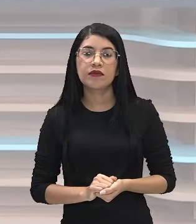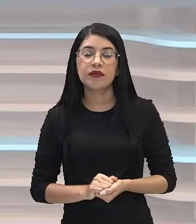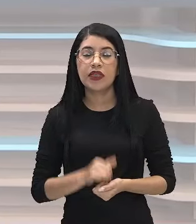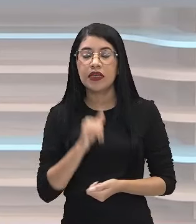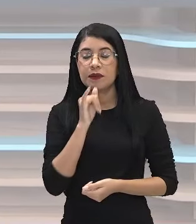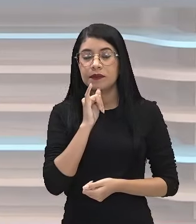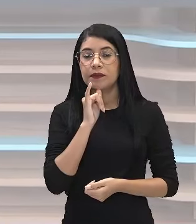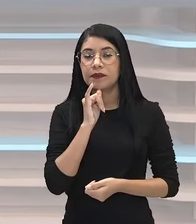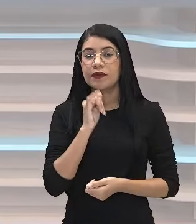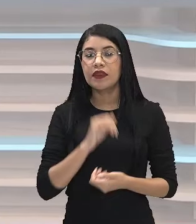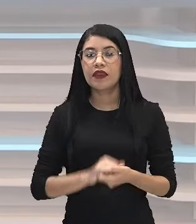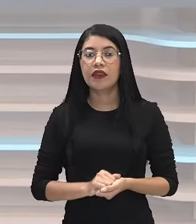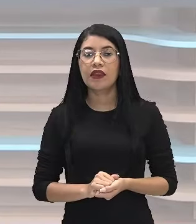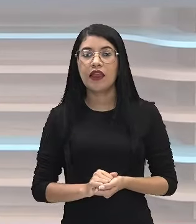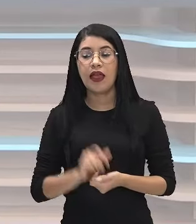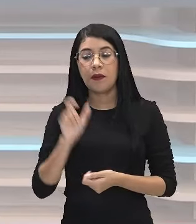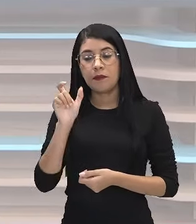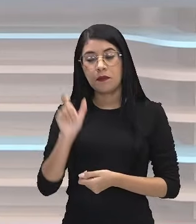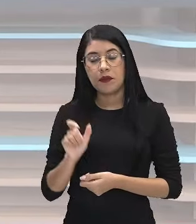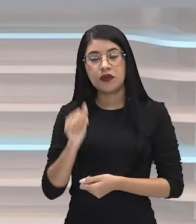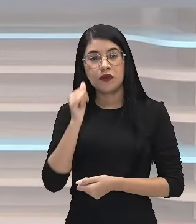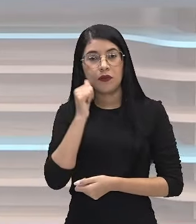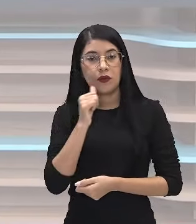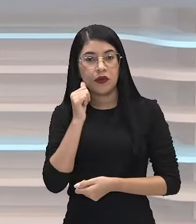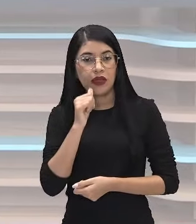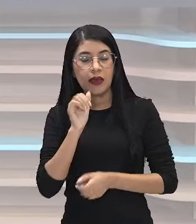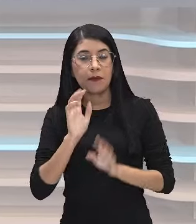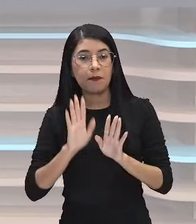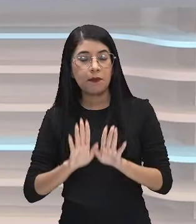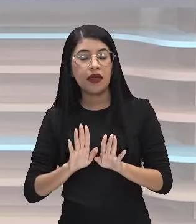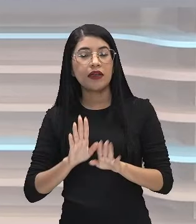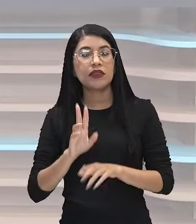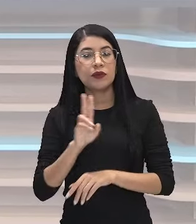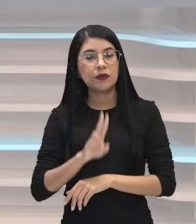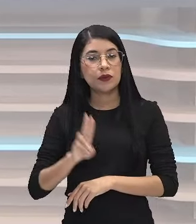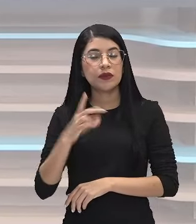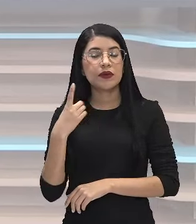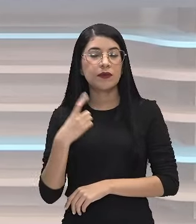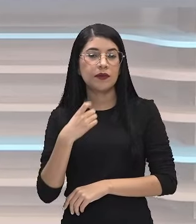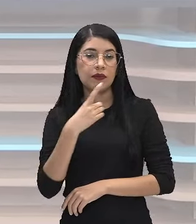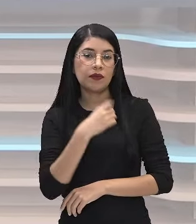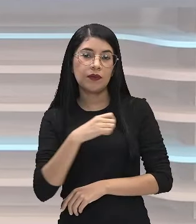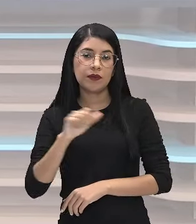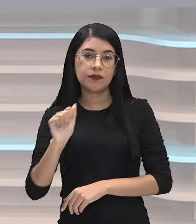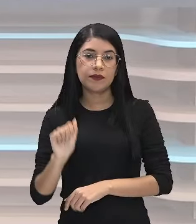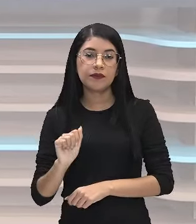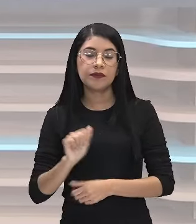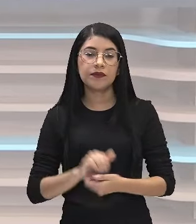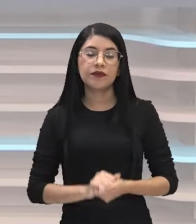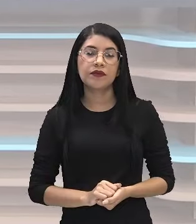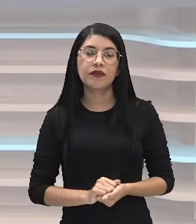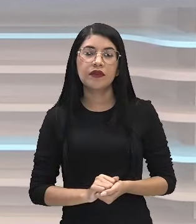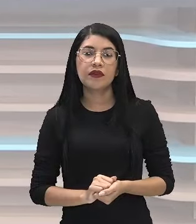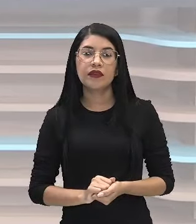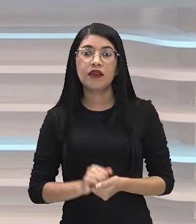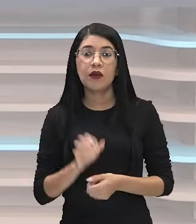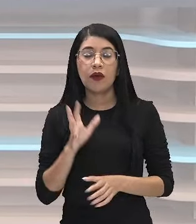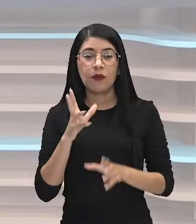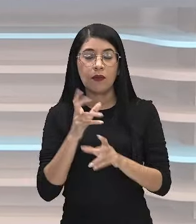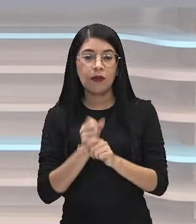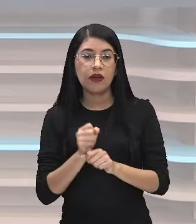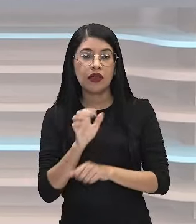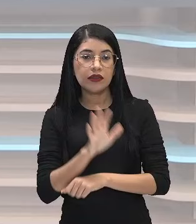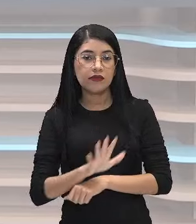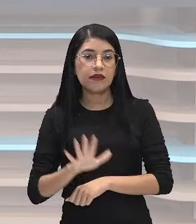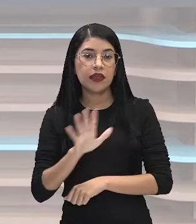uma pessoa que fosse mulher, desde que fosse usuário do perfume A. Então, o espaço amostral só era um dos